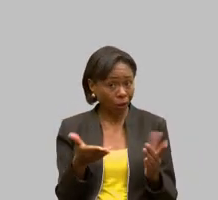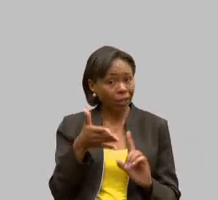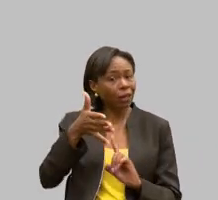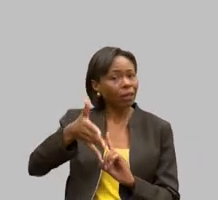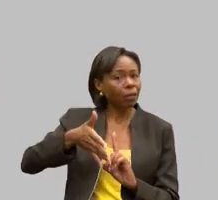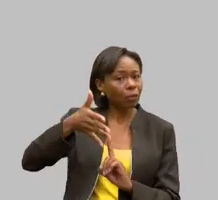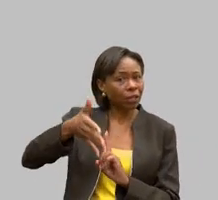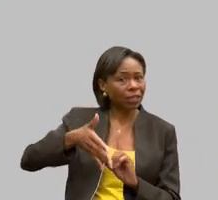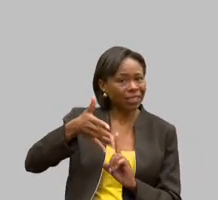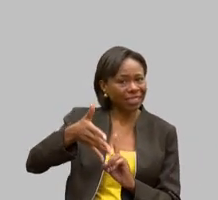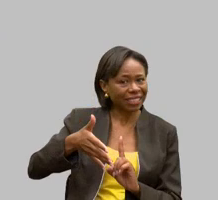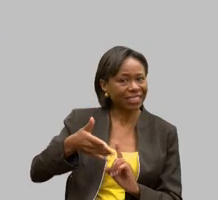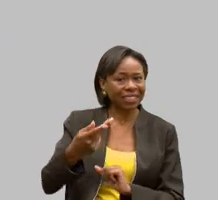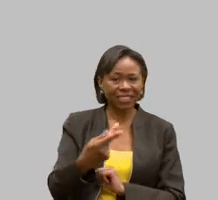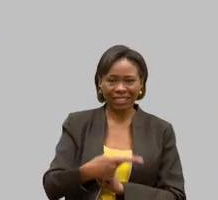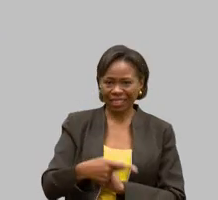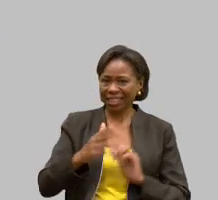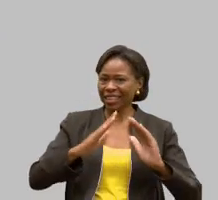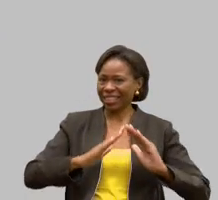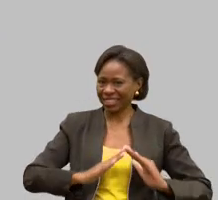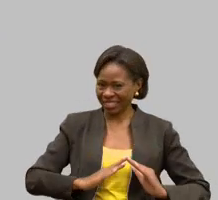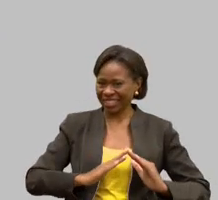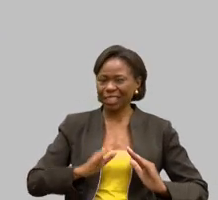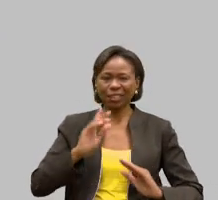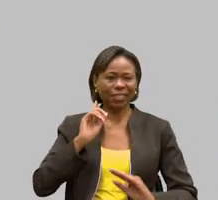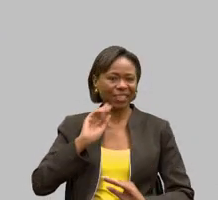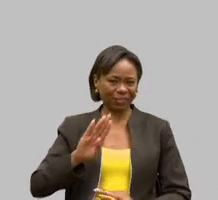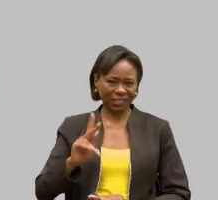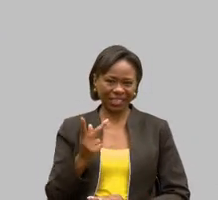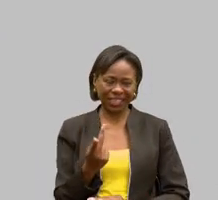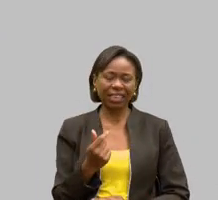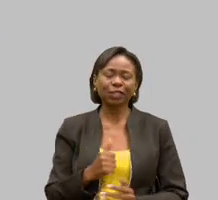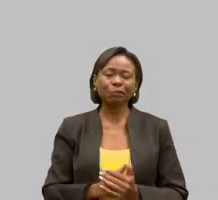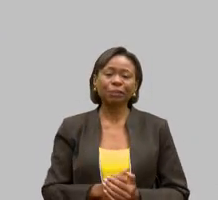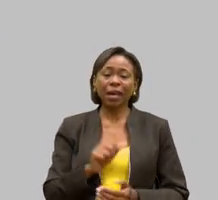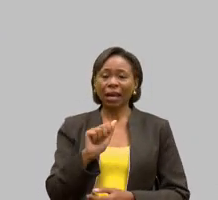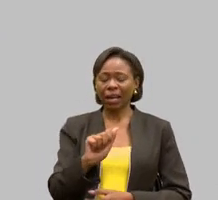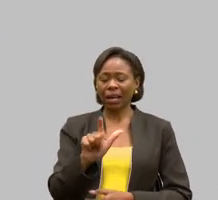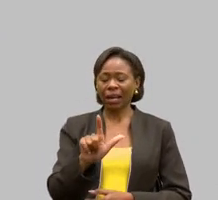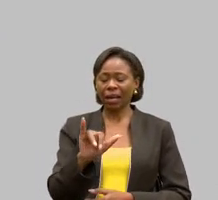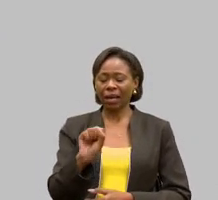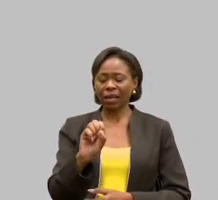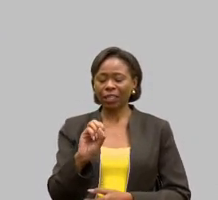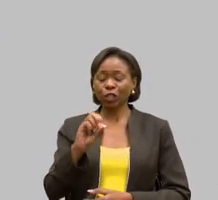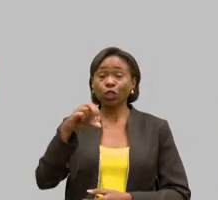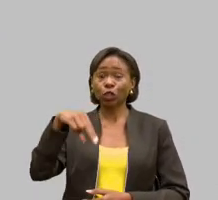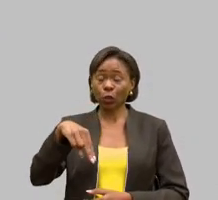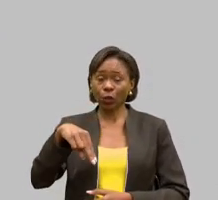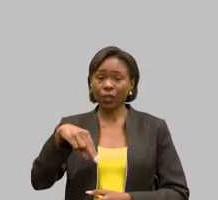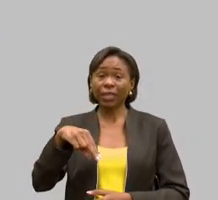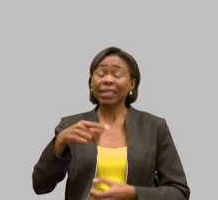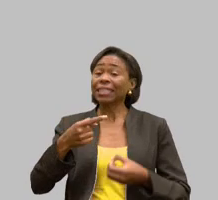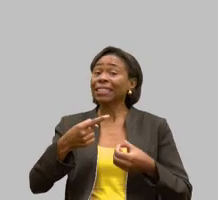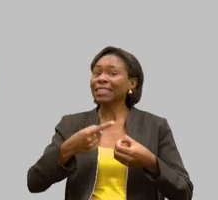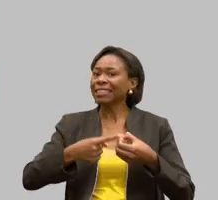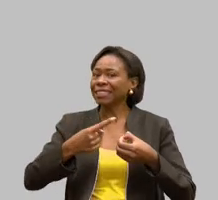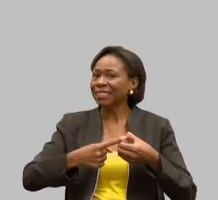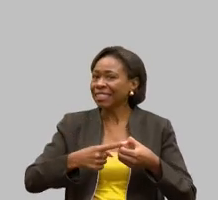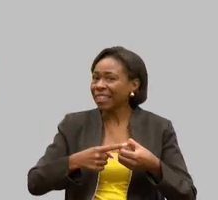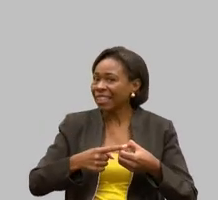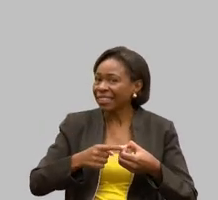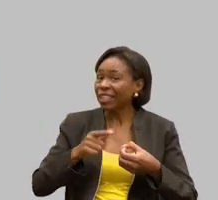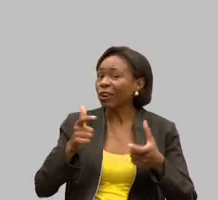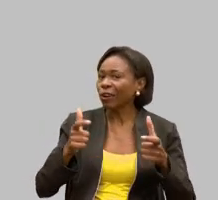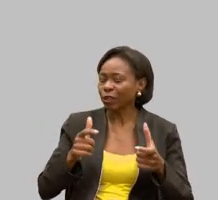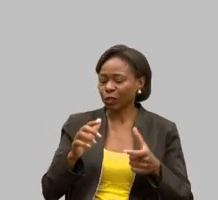moro aqui, que o Alisson, que é lá da PAI de Florestal, um menino que começou na